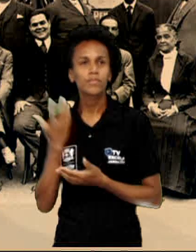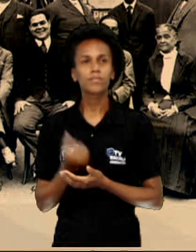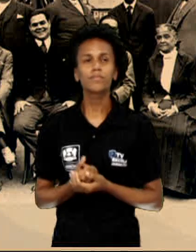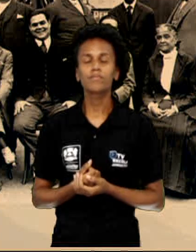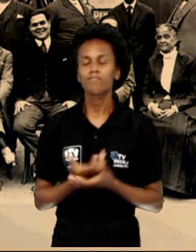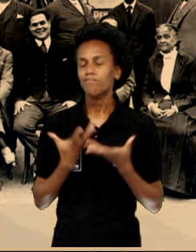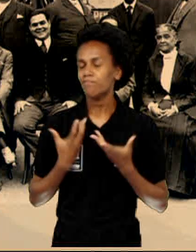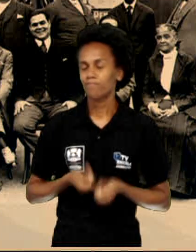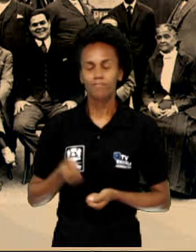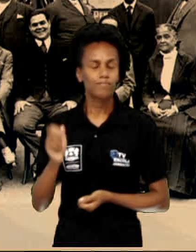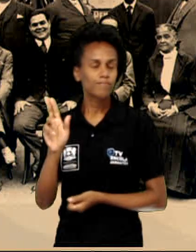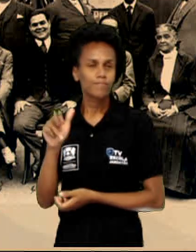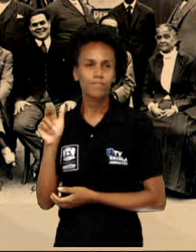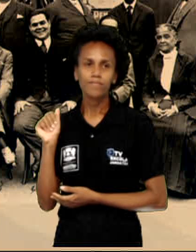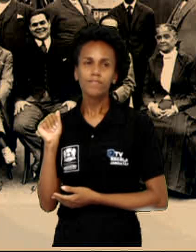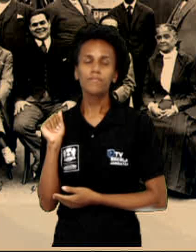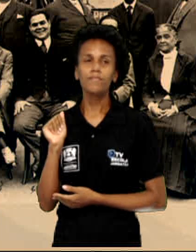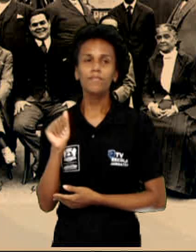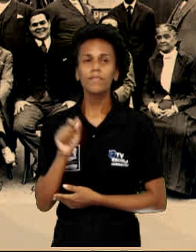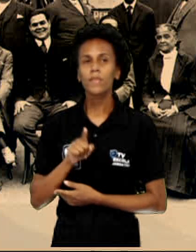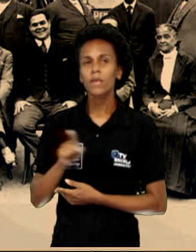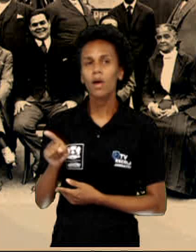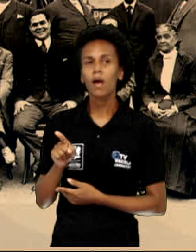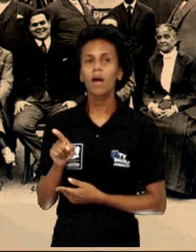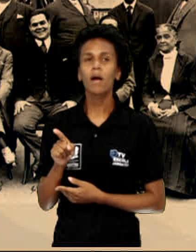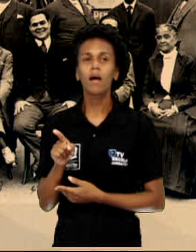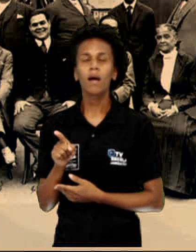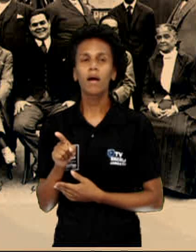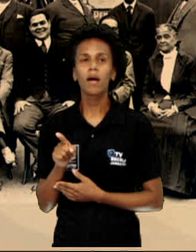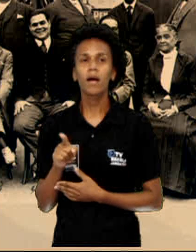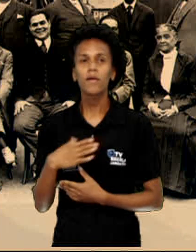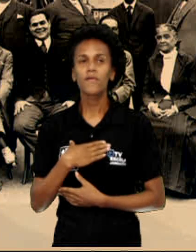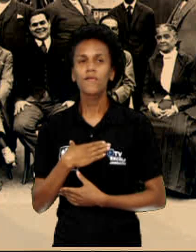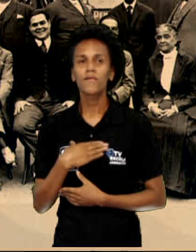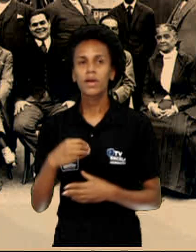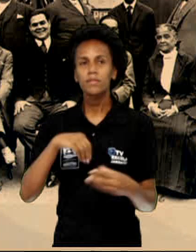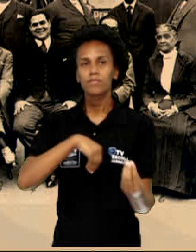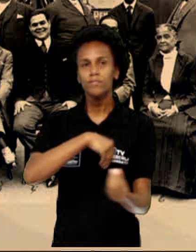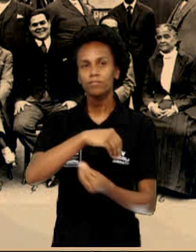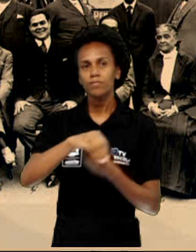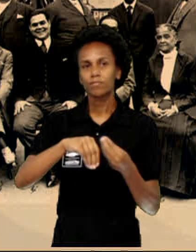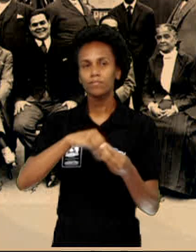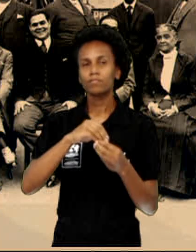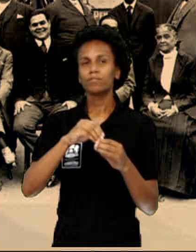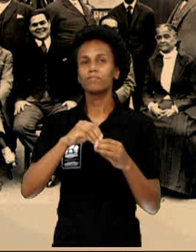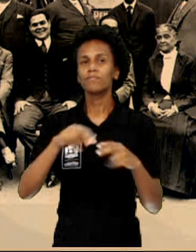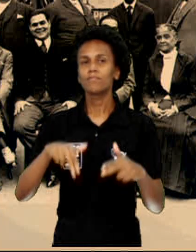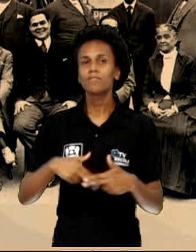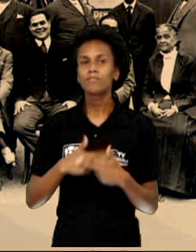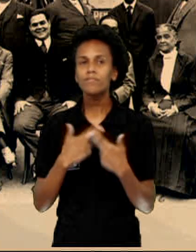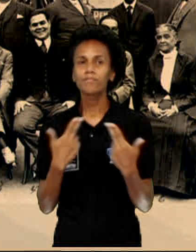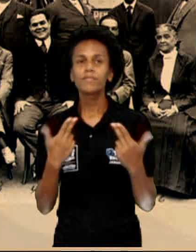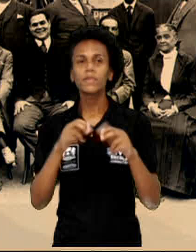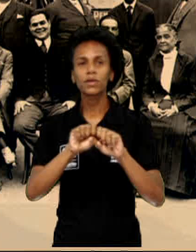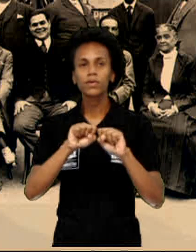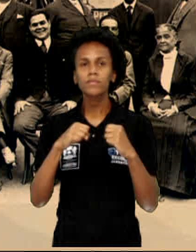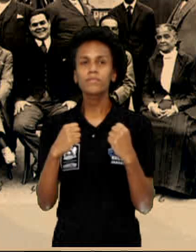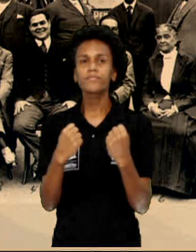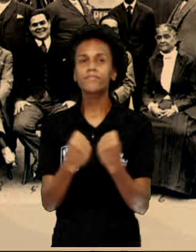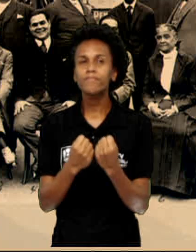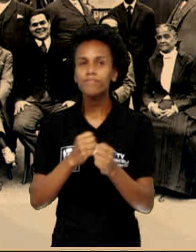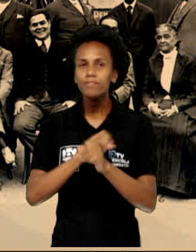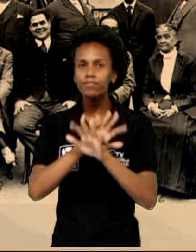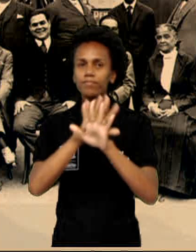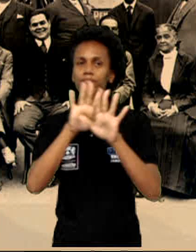Chiquinha Gonzaga foi filha da mistura racial e social. Fato que ficou claro em